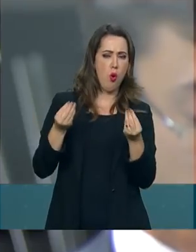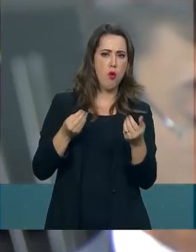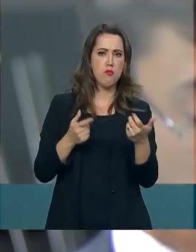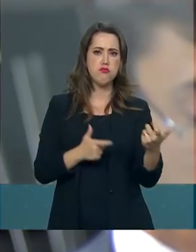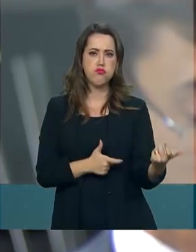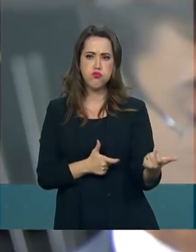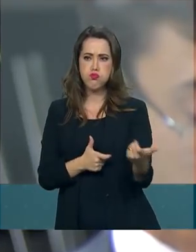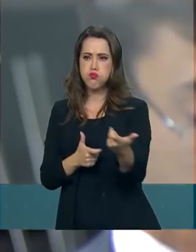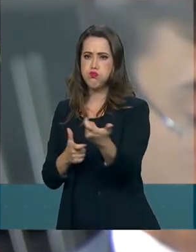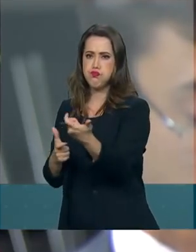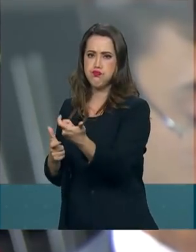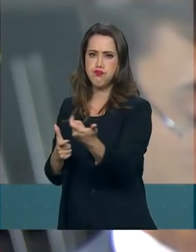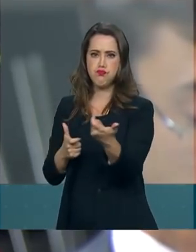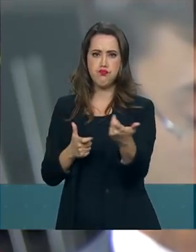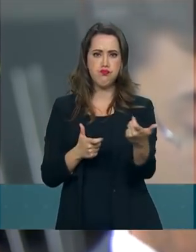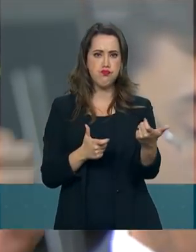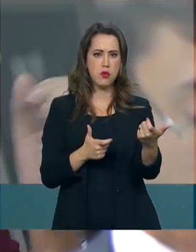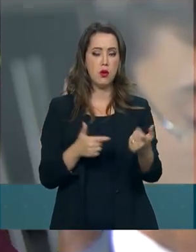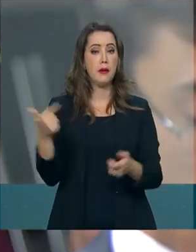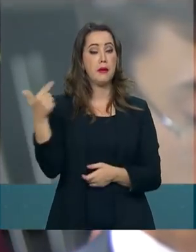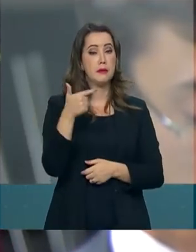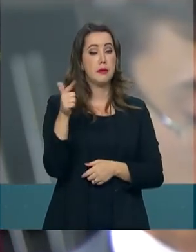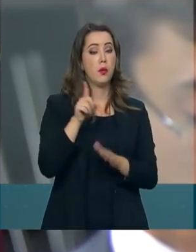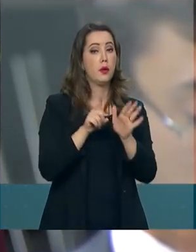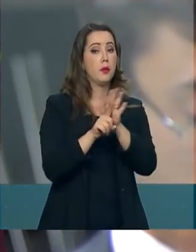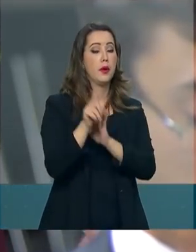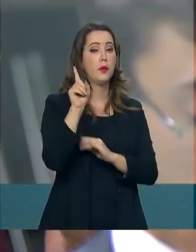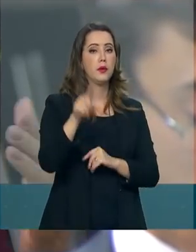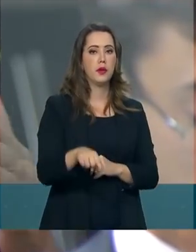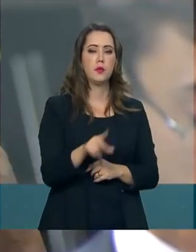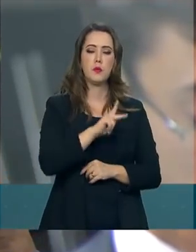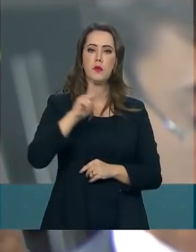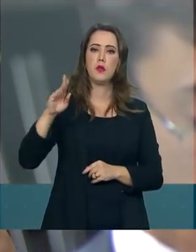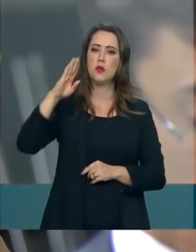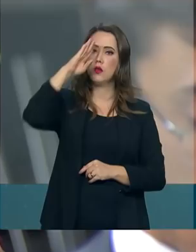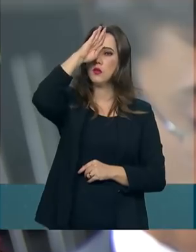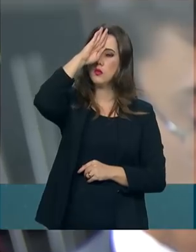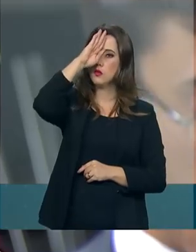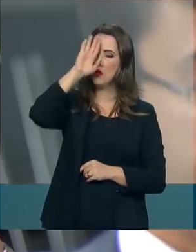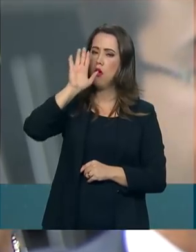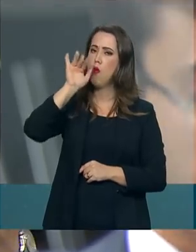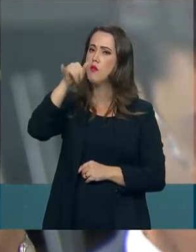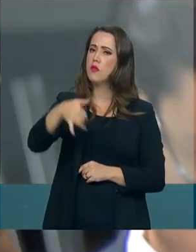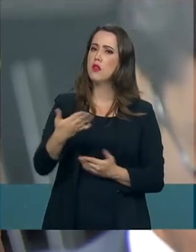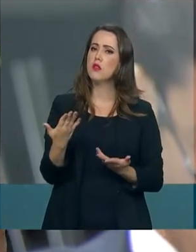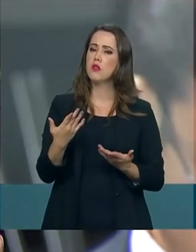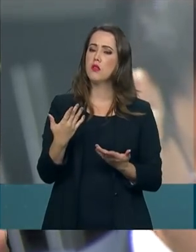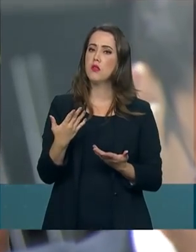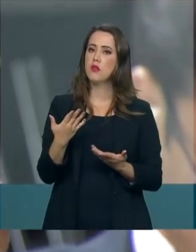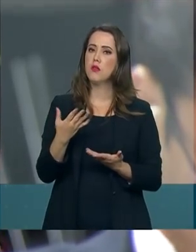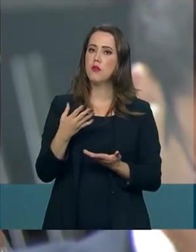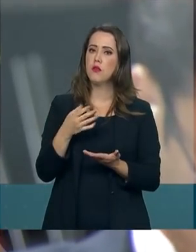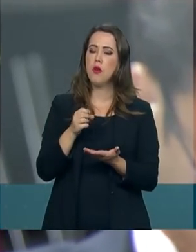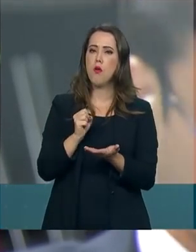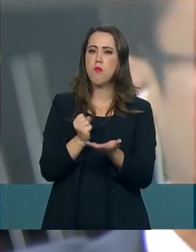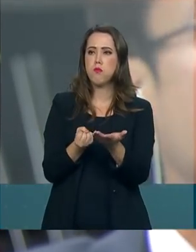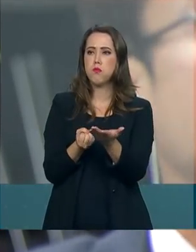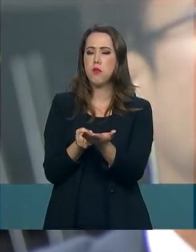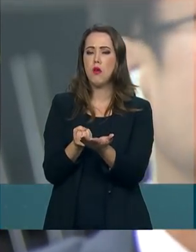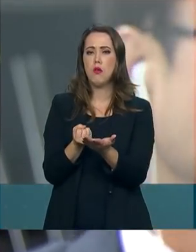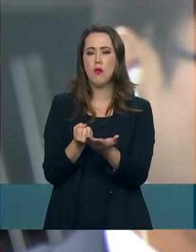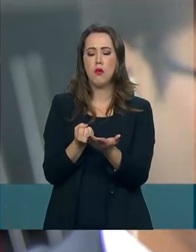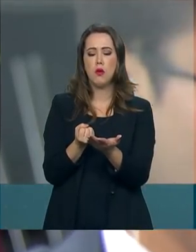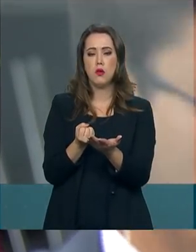E a segunda pergunta é, o presidente, afinal de contas, compartilhou ou não